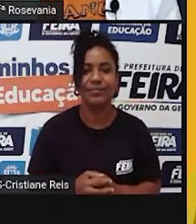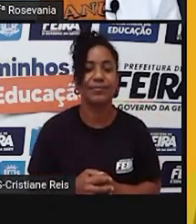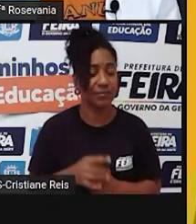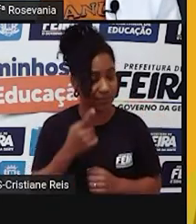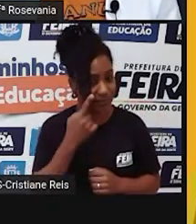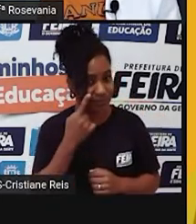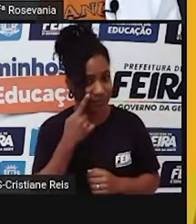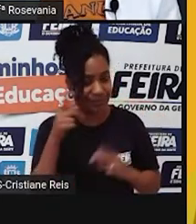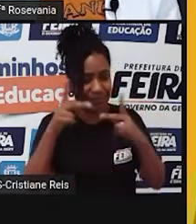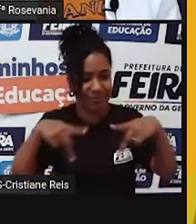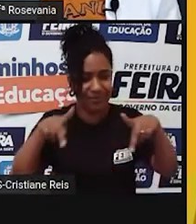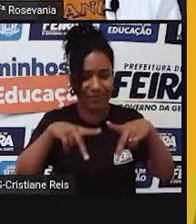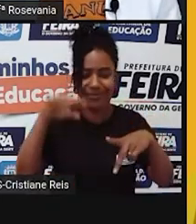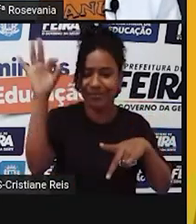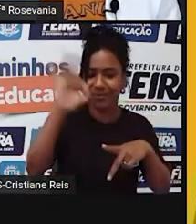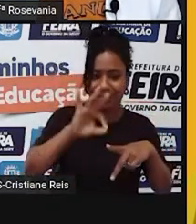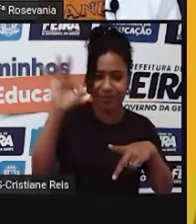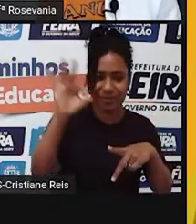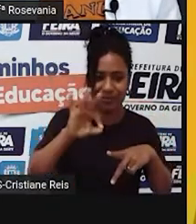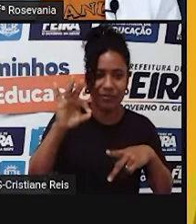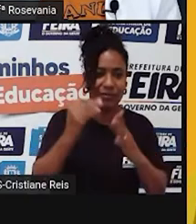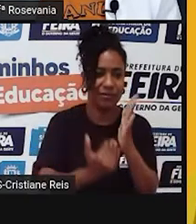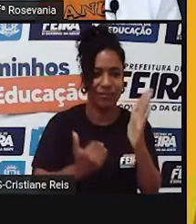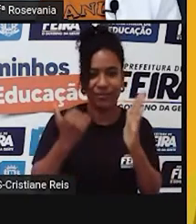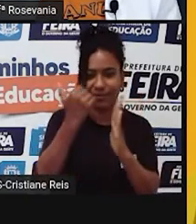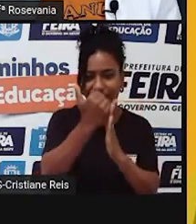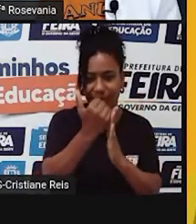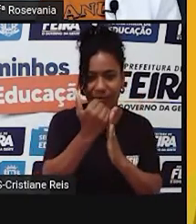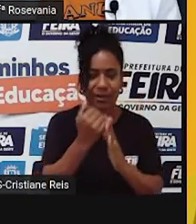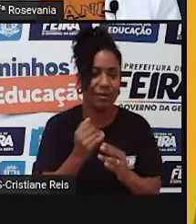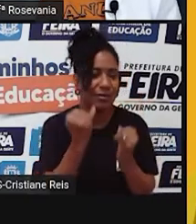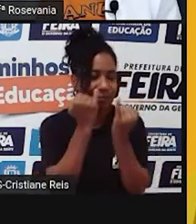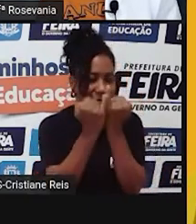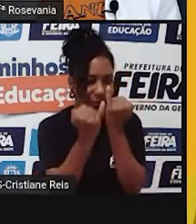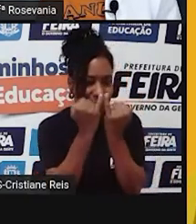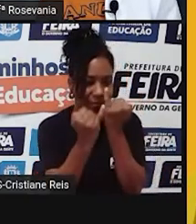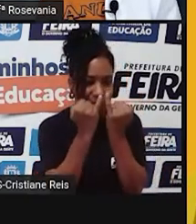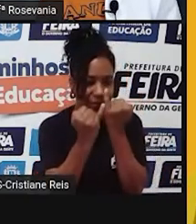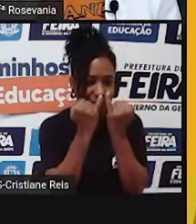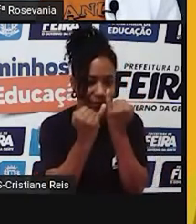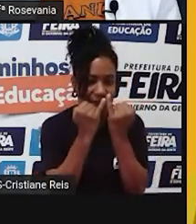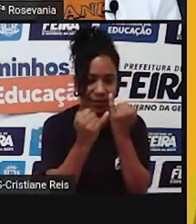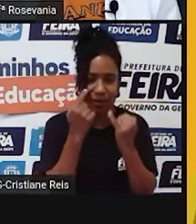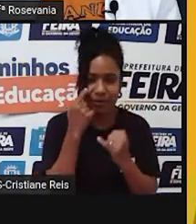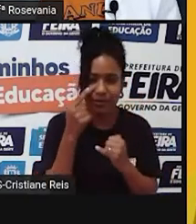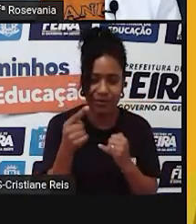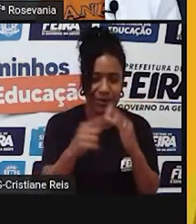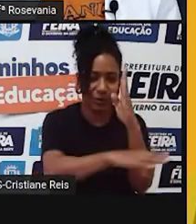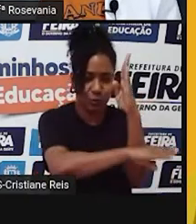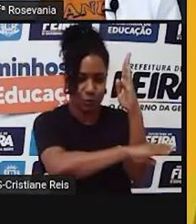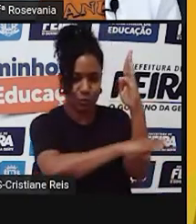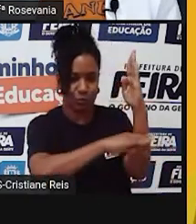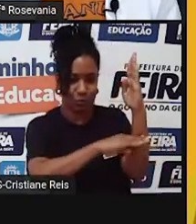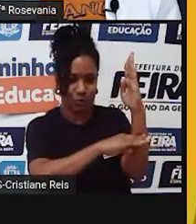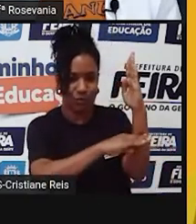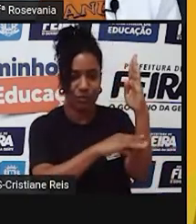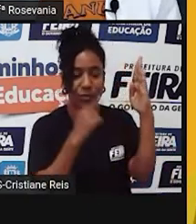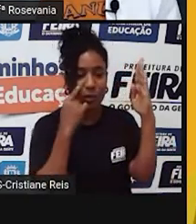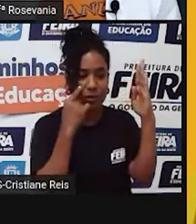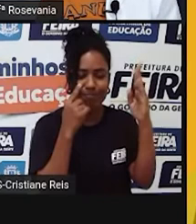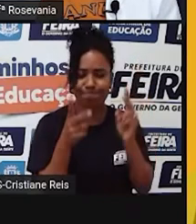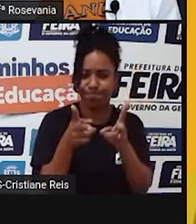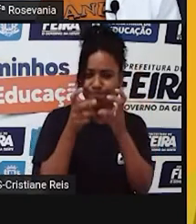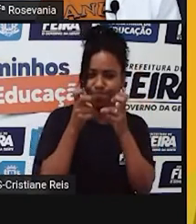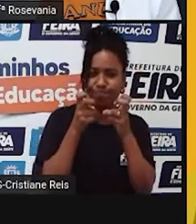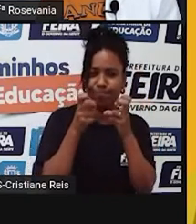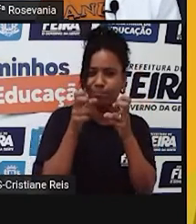aumentando. Embora você não perceba muita diferença olhando aqui, a escala que está indo, você não perceba